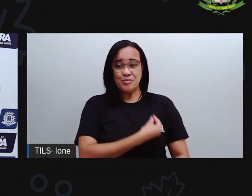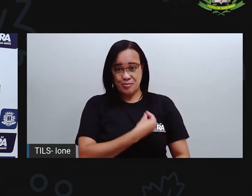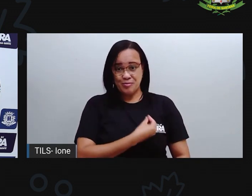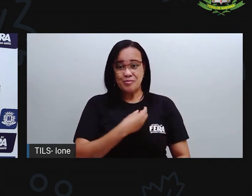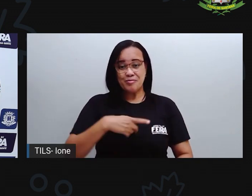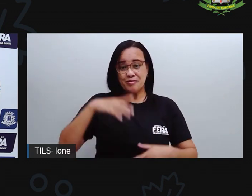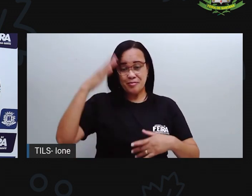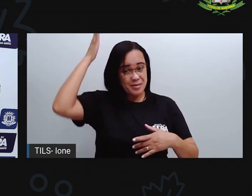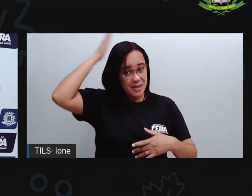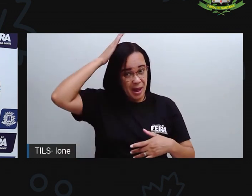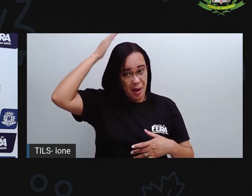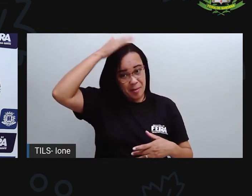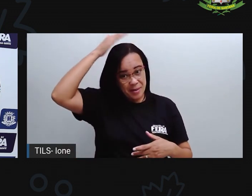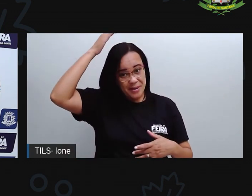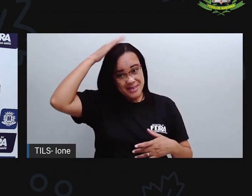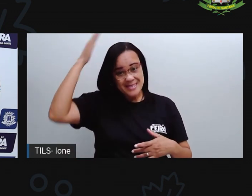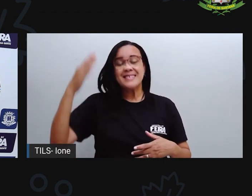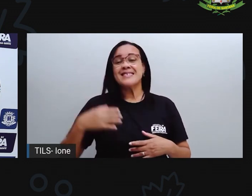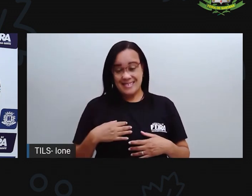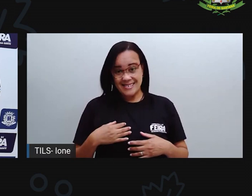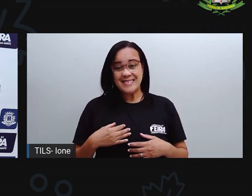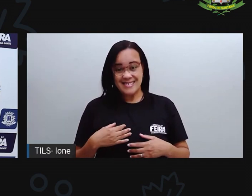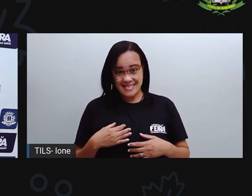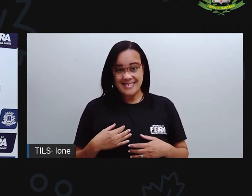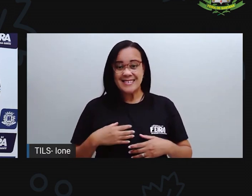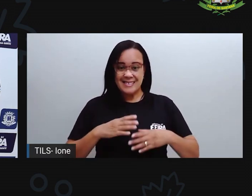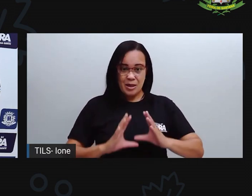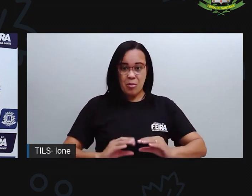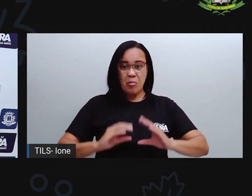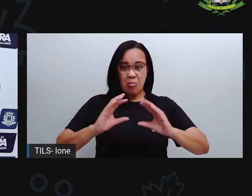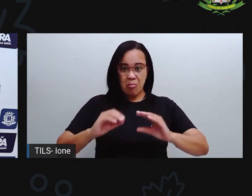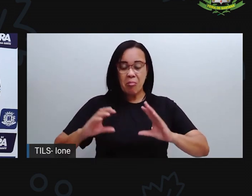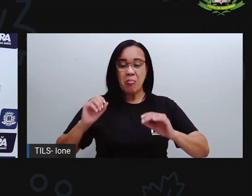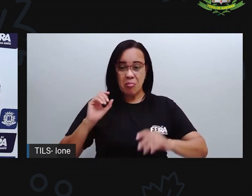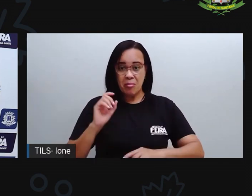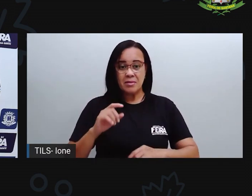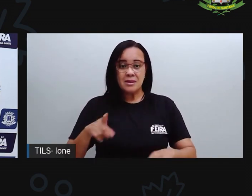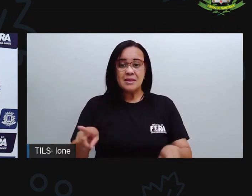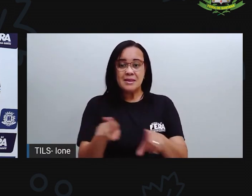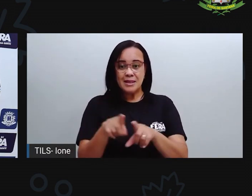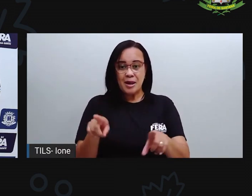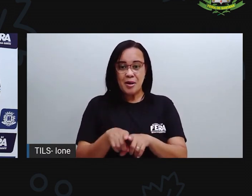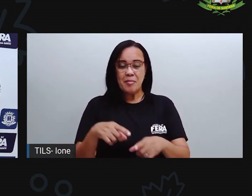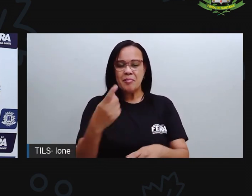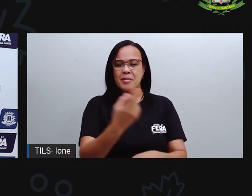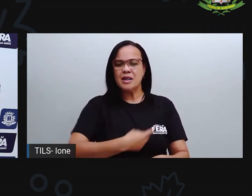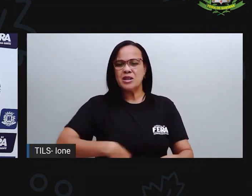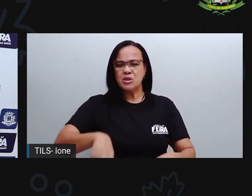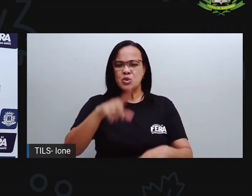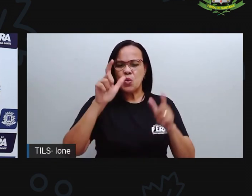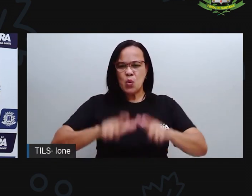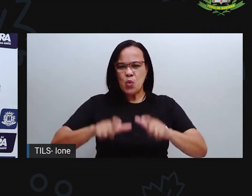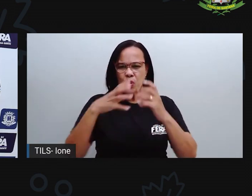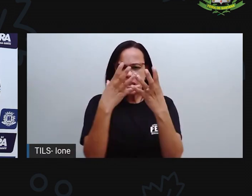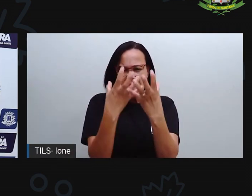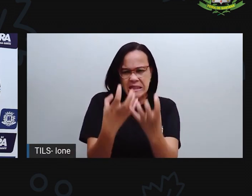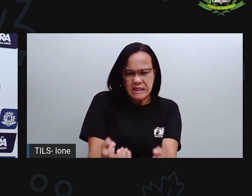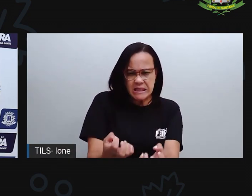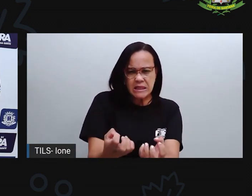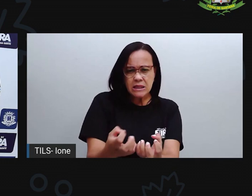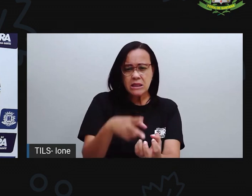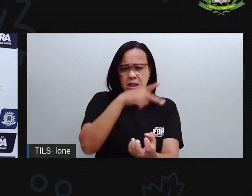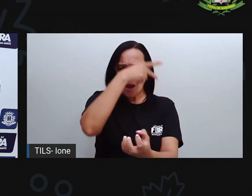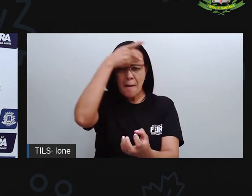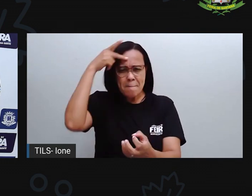cabeça chata, do meu sotaque arrastado, do nosso solo rachado, dessa gente